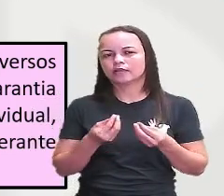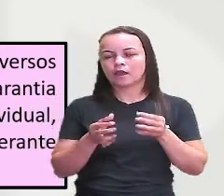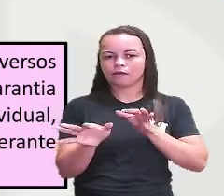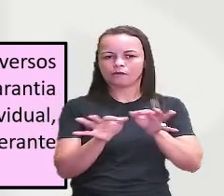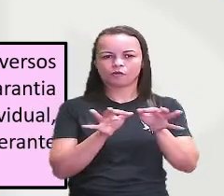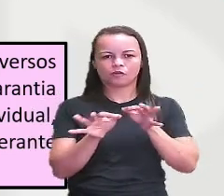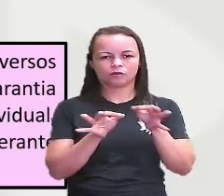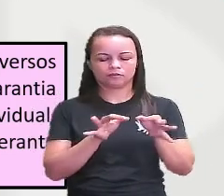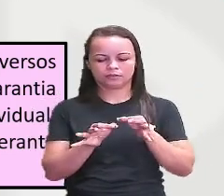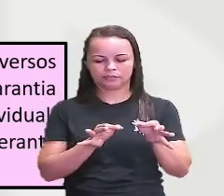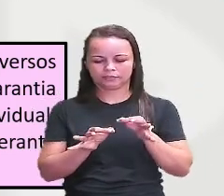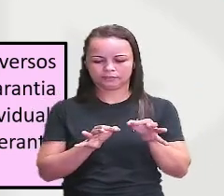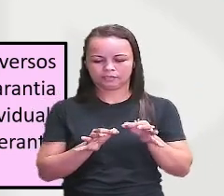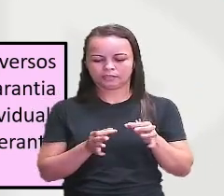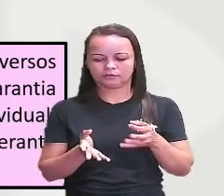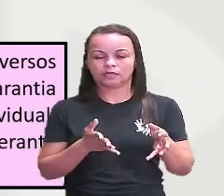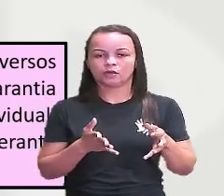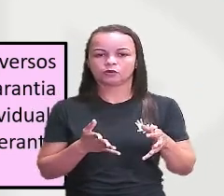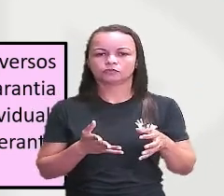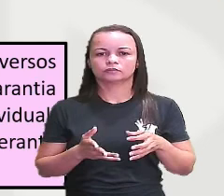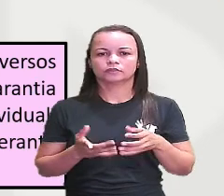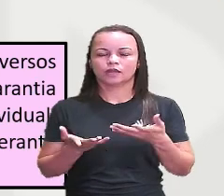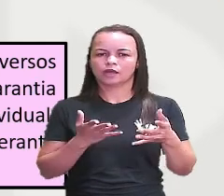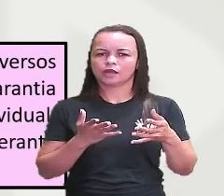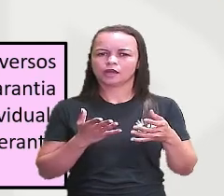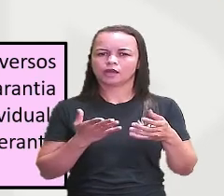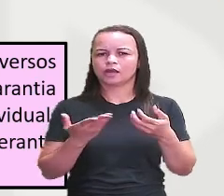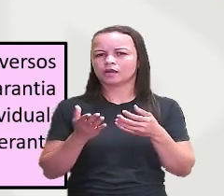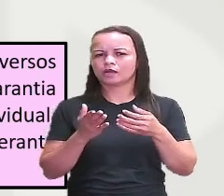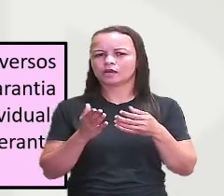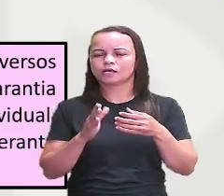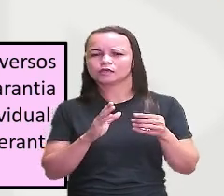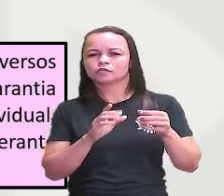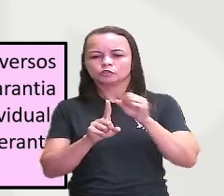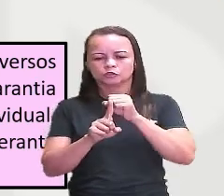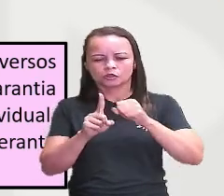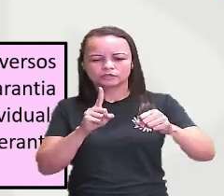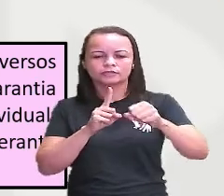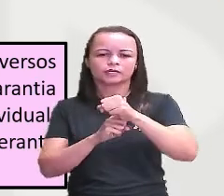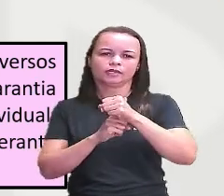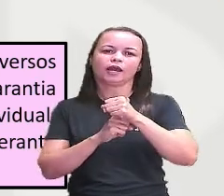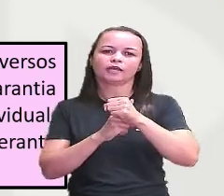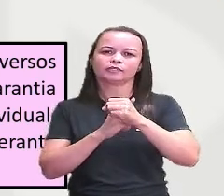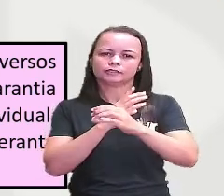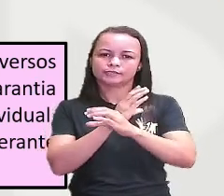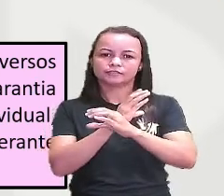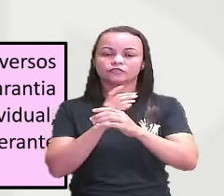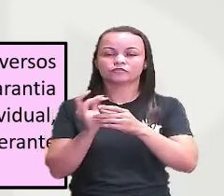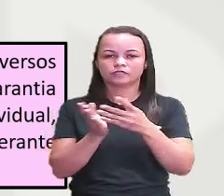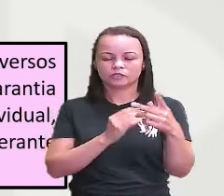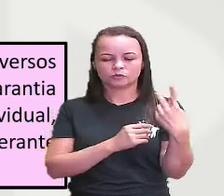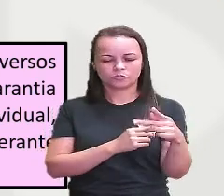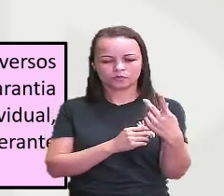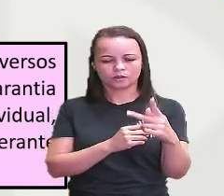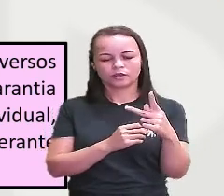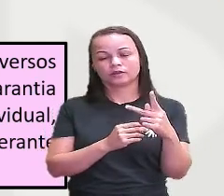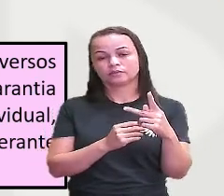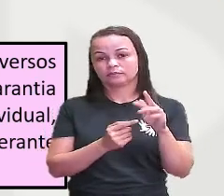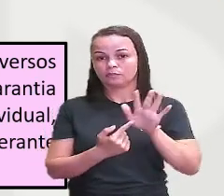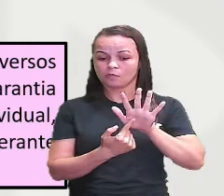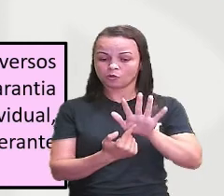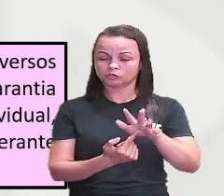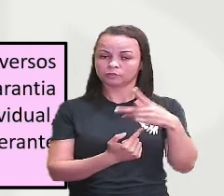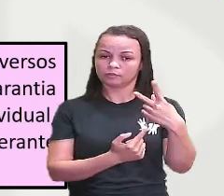organização da sociedade civil é um legado deixado por Napoleão e que